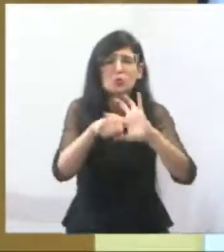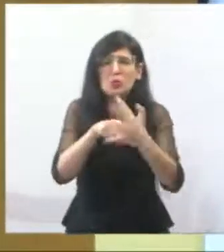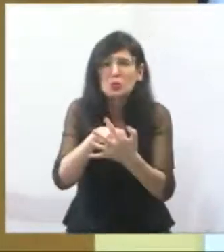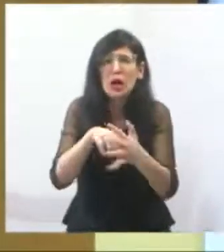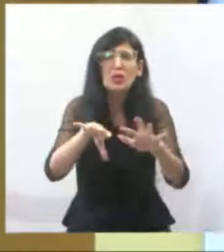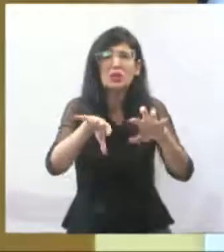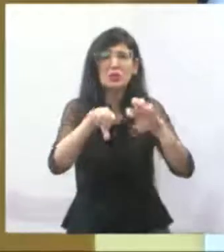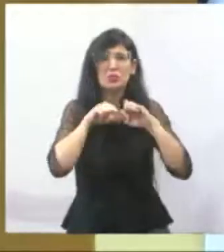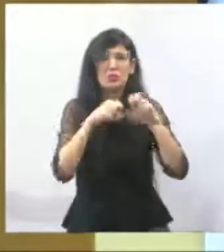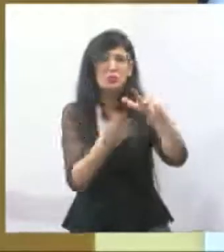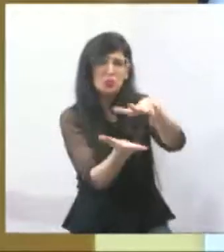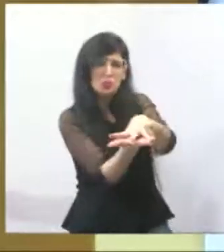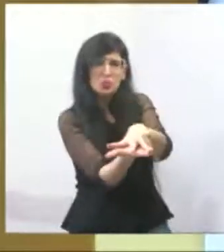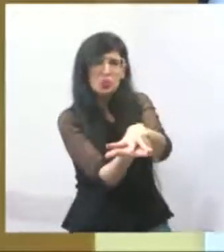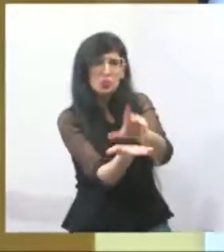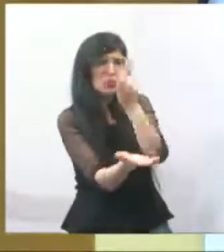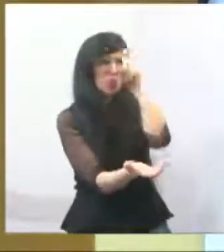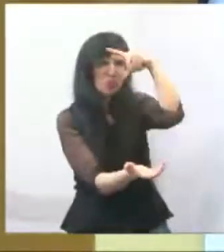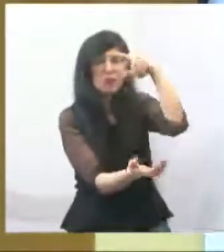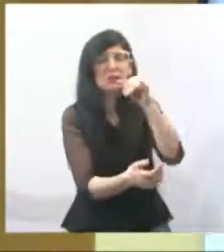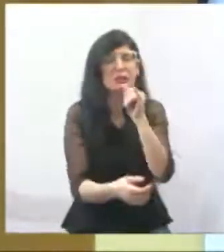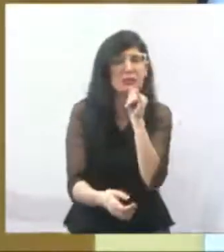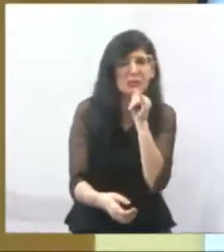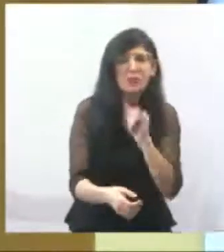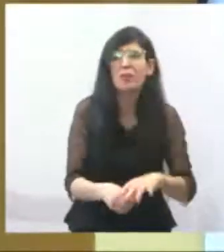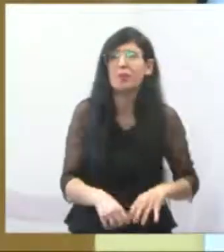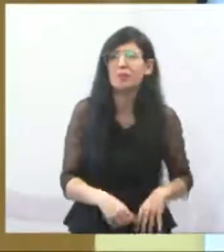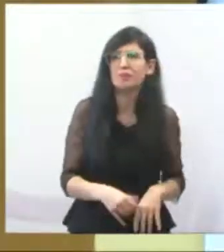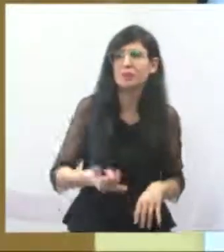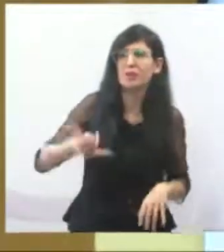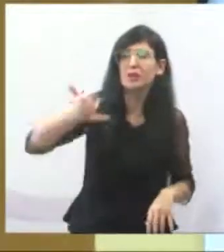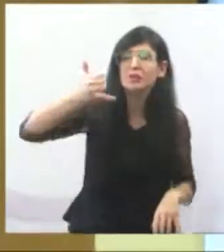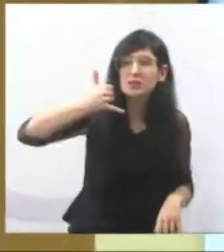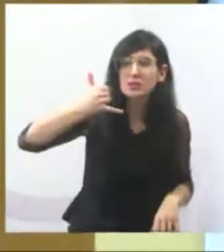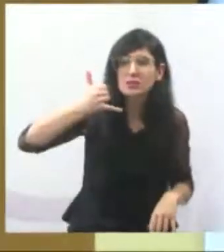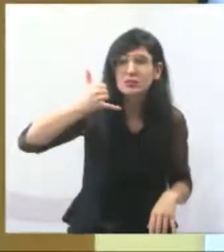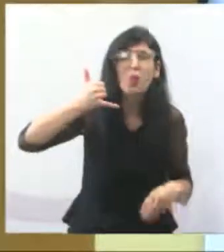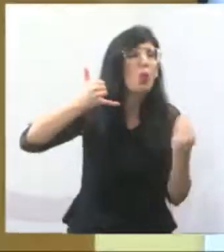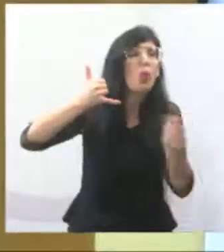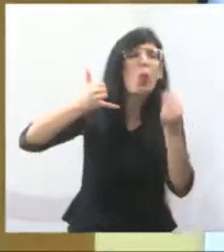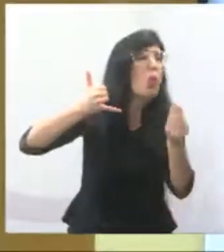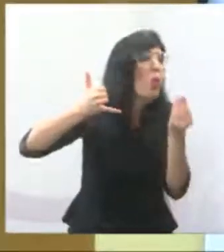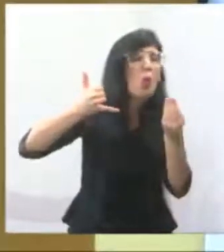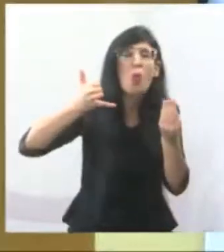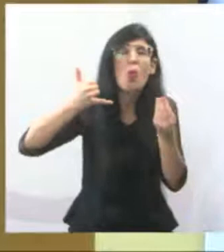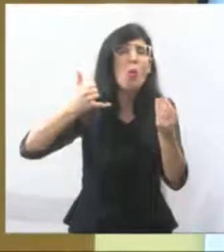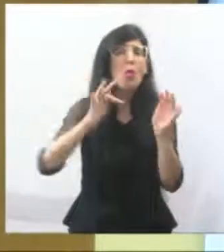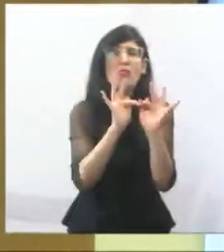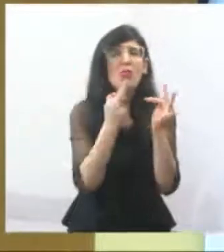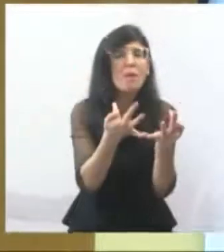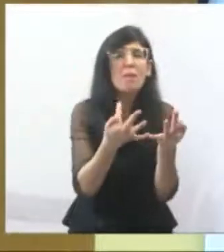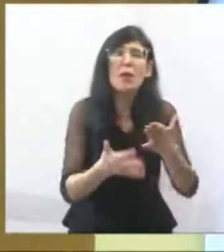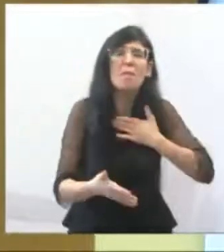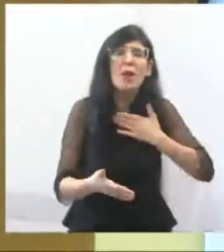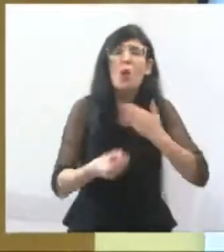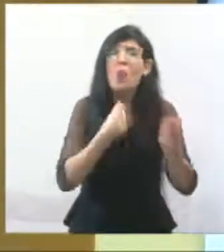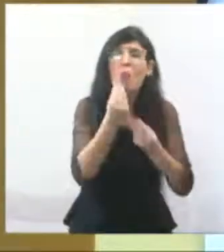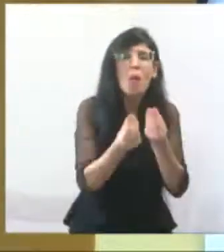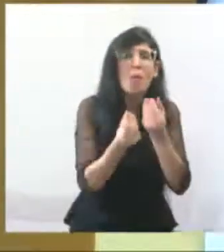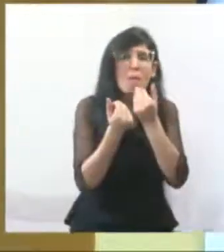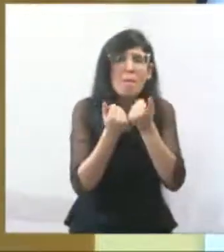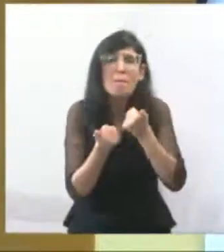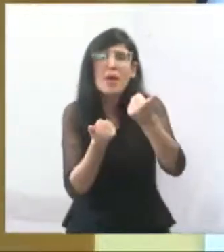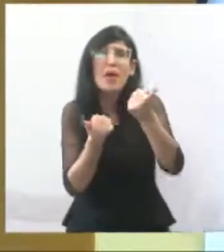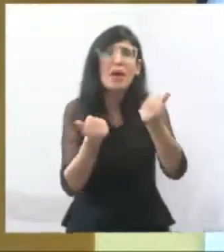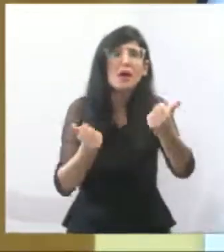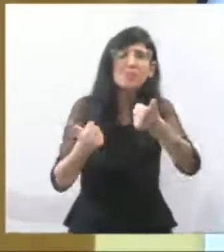telefone onde é informado, através de telefone, o estado daquele idoso,